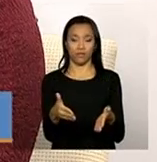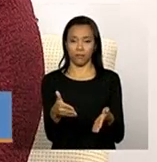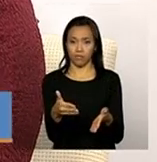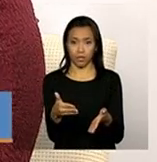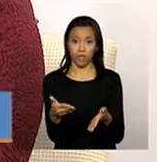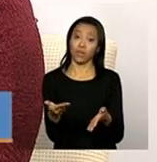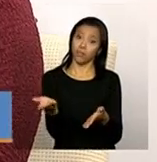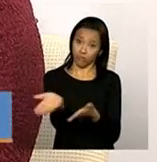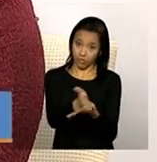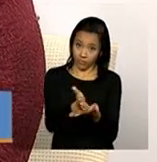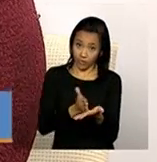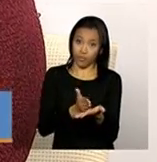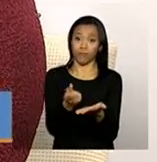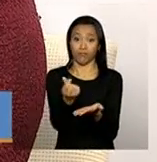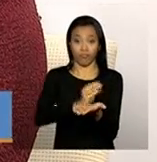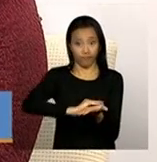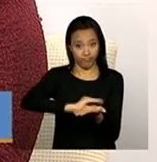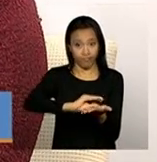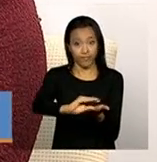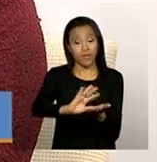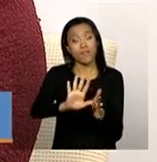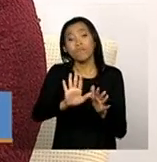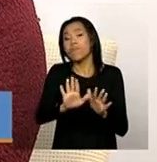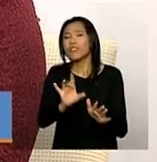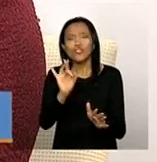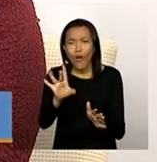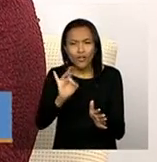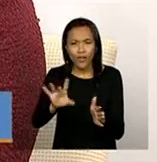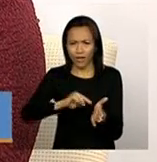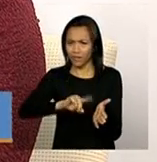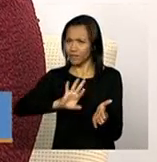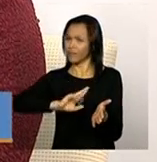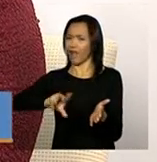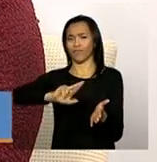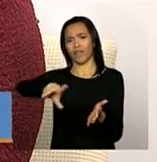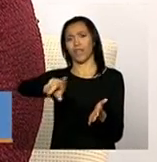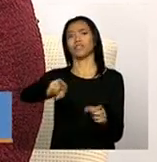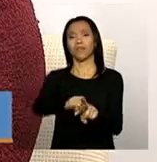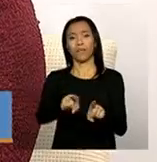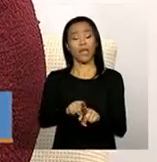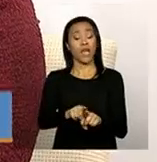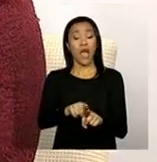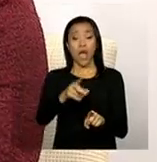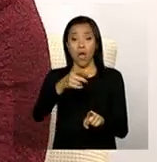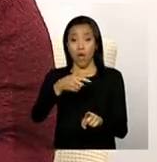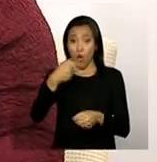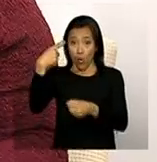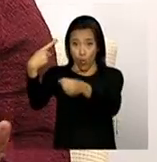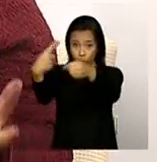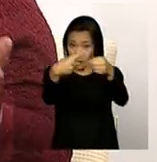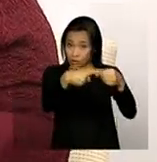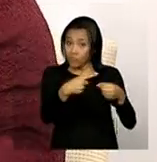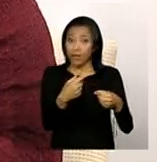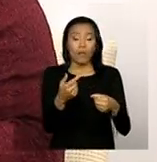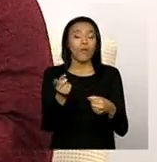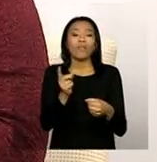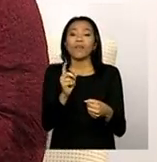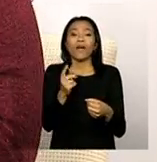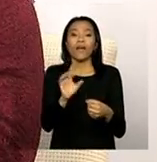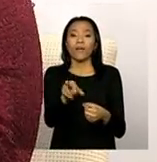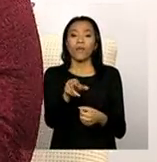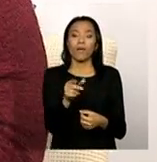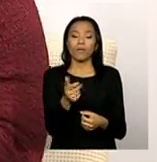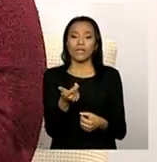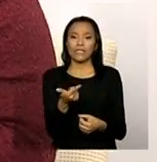recursos, né? Mas não é só isso, ele também é como se o município,